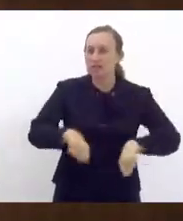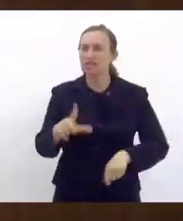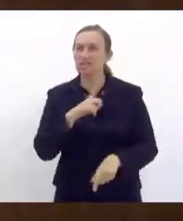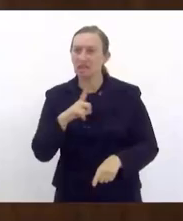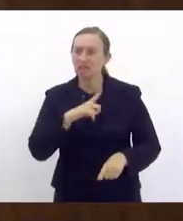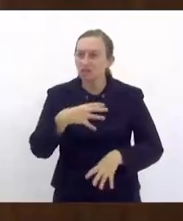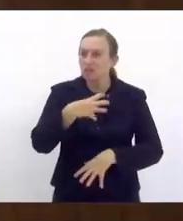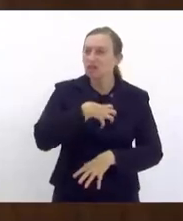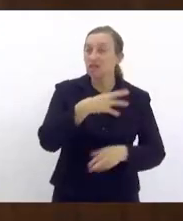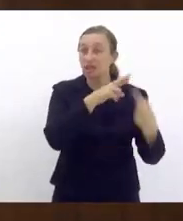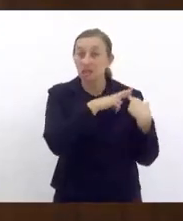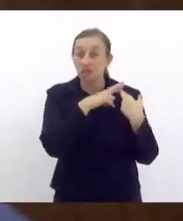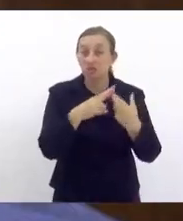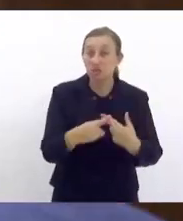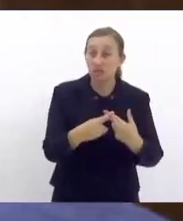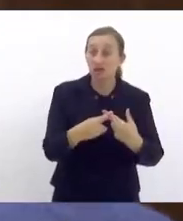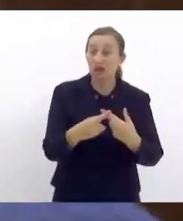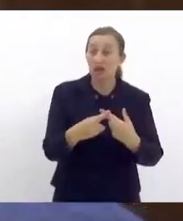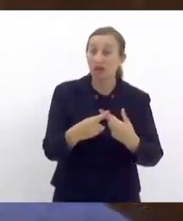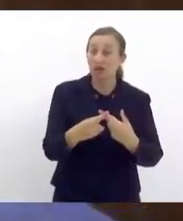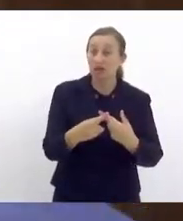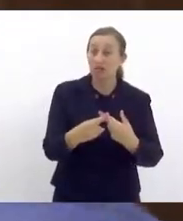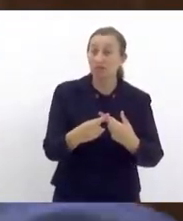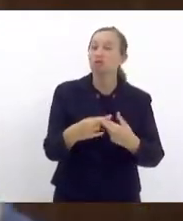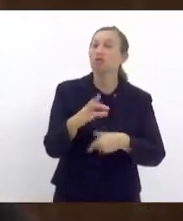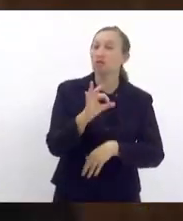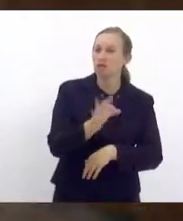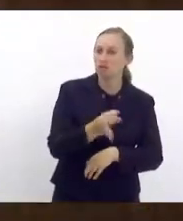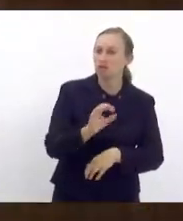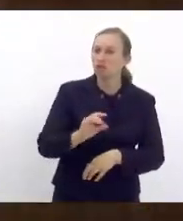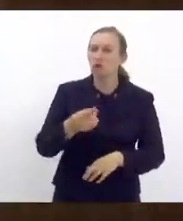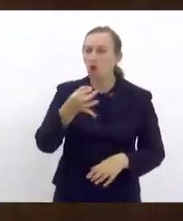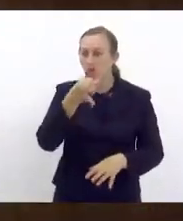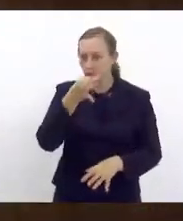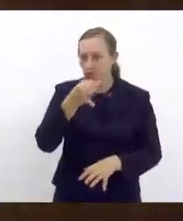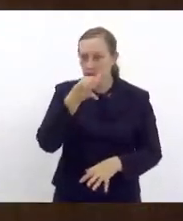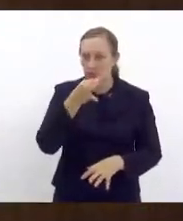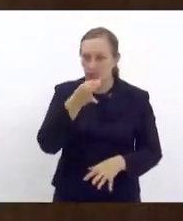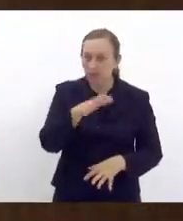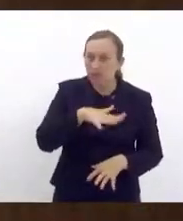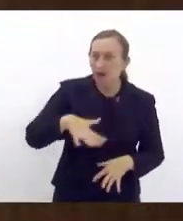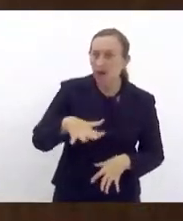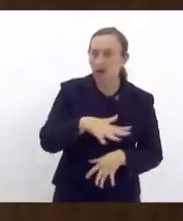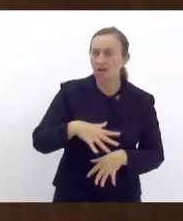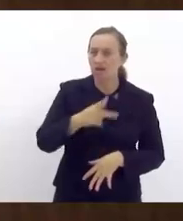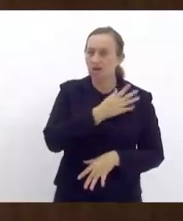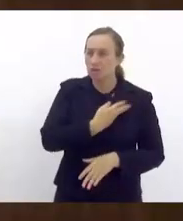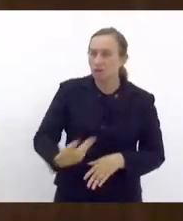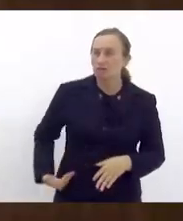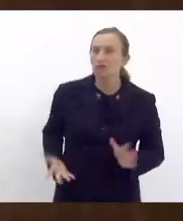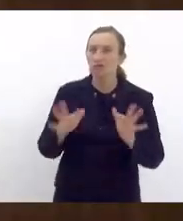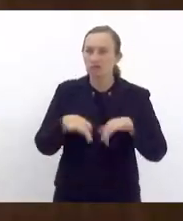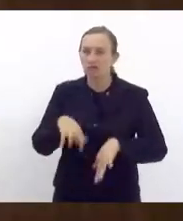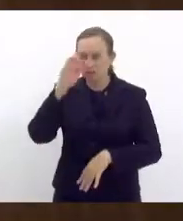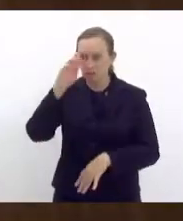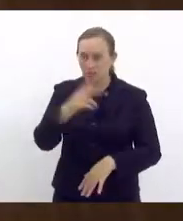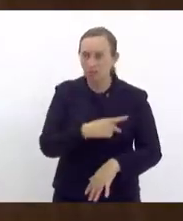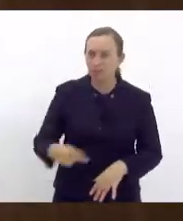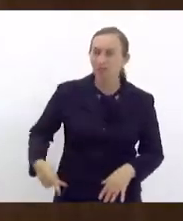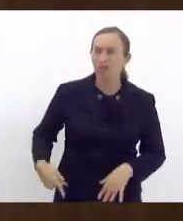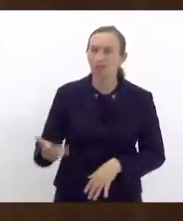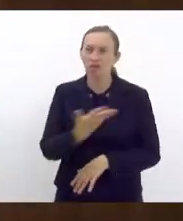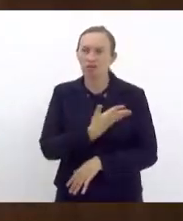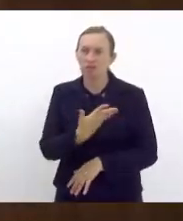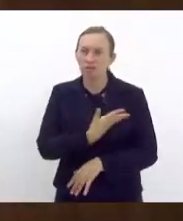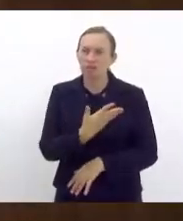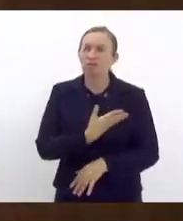sentido de serem responsabilizadas pela afirmação de uma opinião na esfera pública. Concluindo, senhor presidente e colegas,